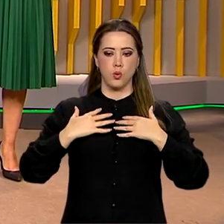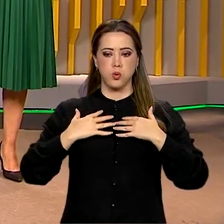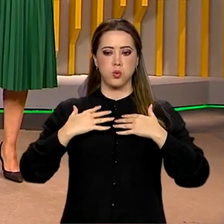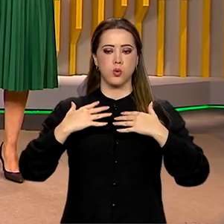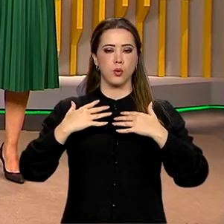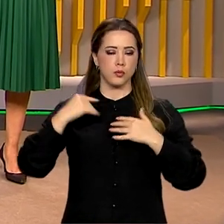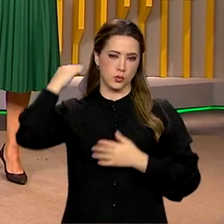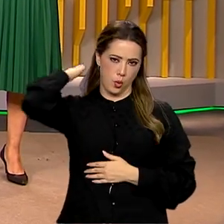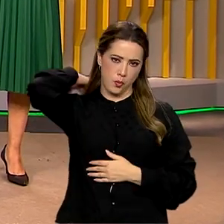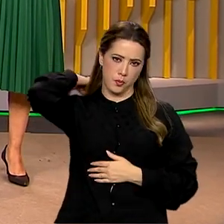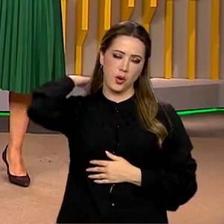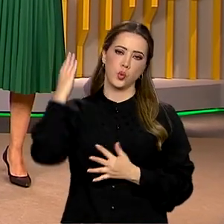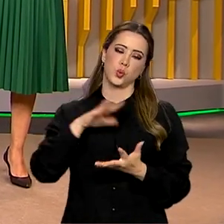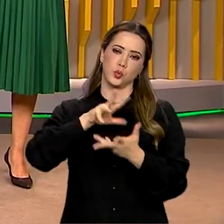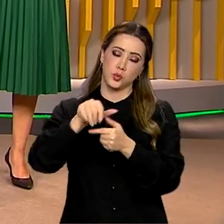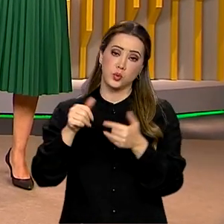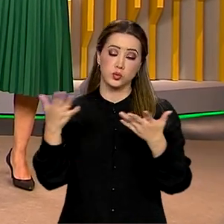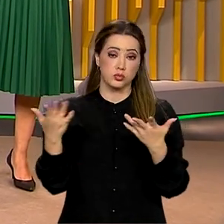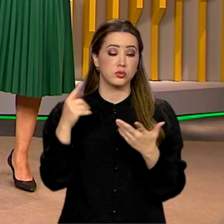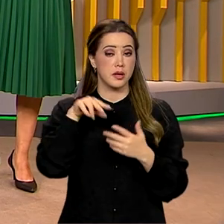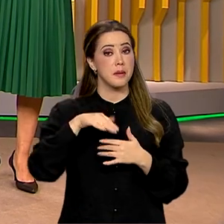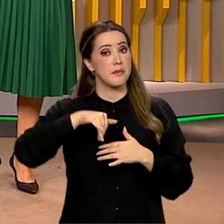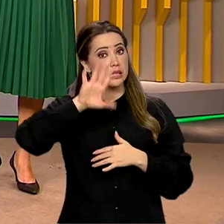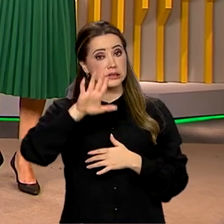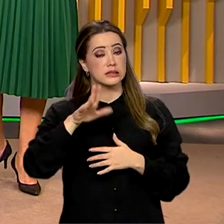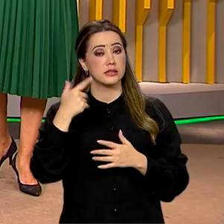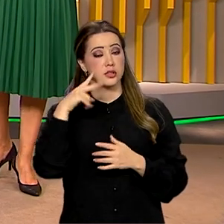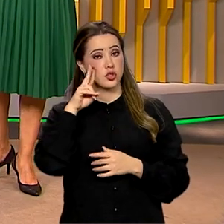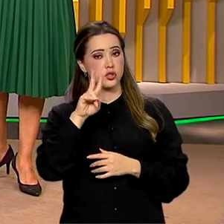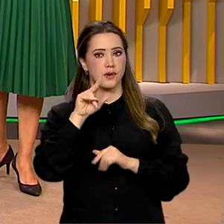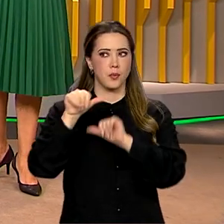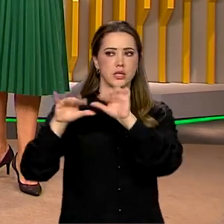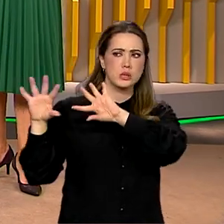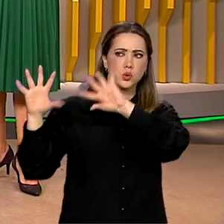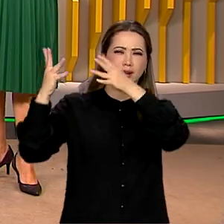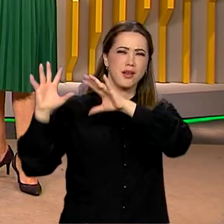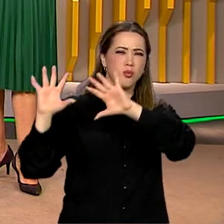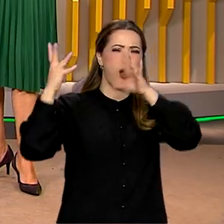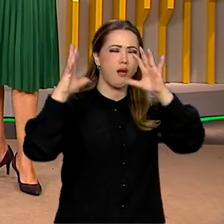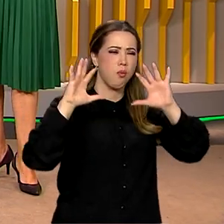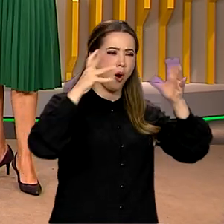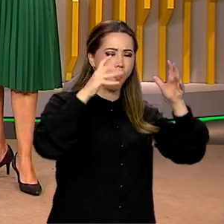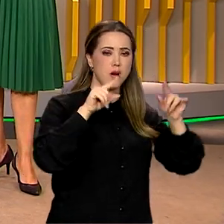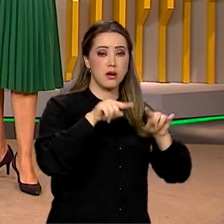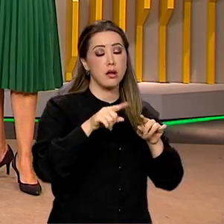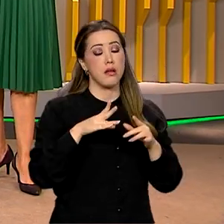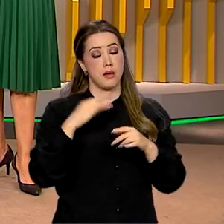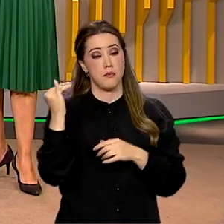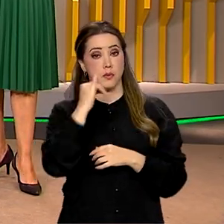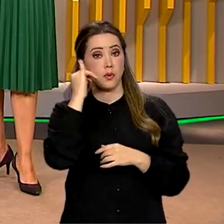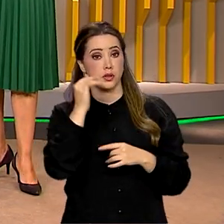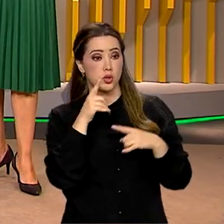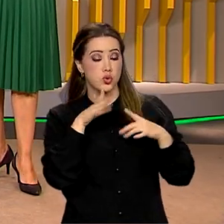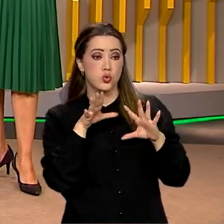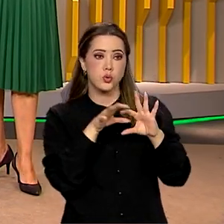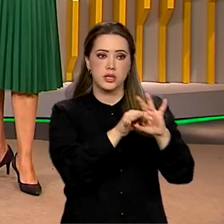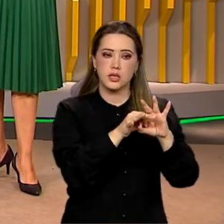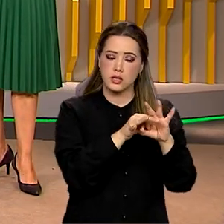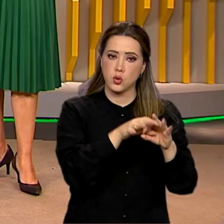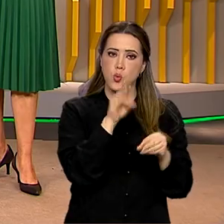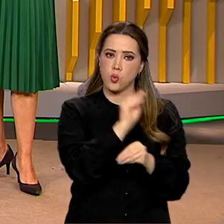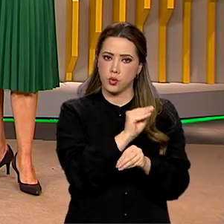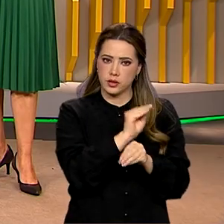impactos cada vez maiores das mudanças climáticas, torna-se essencial conciliar a atividade econômica na região com a